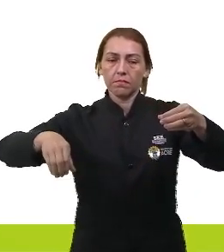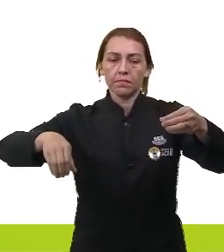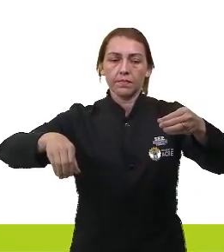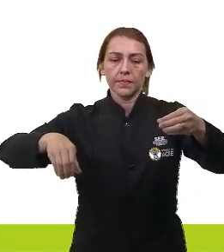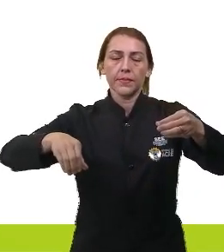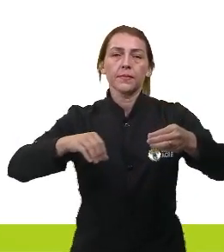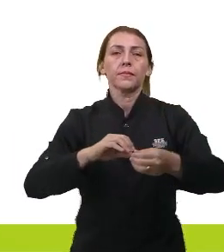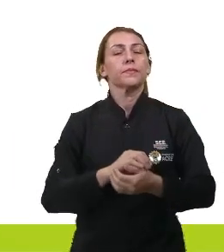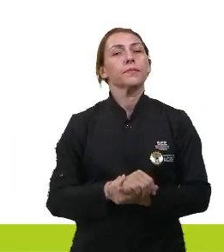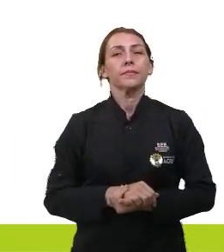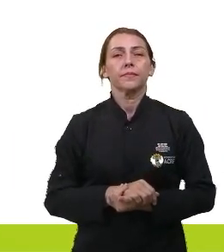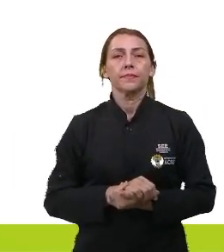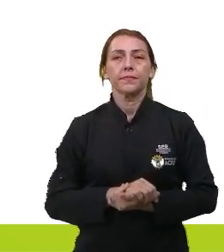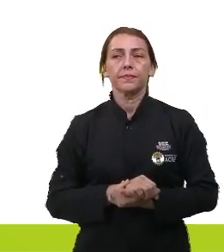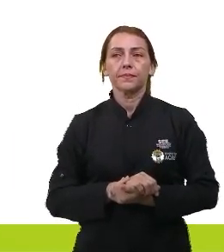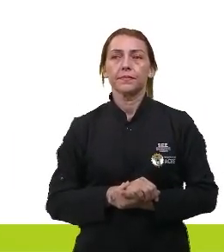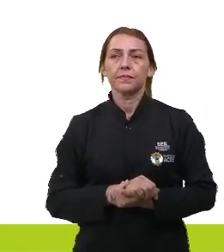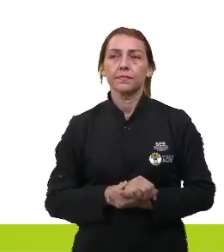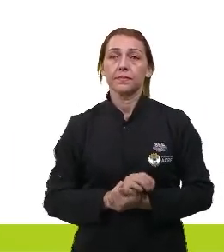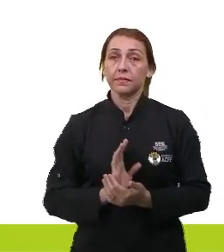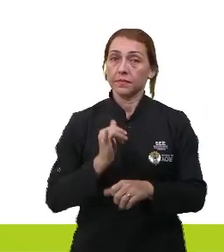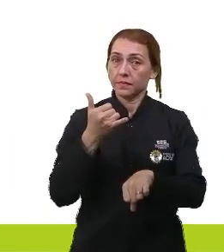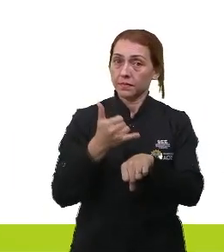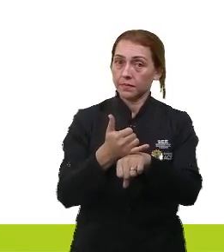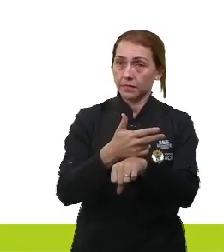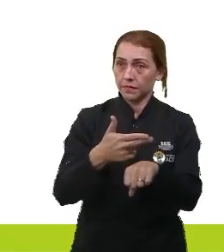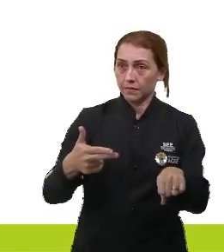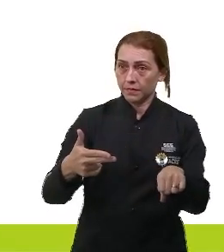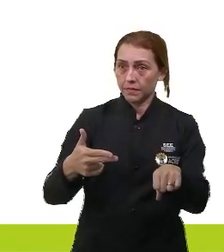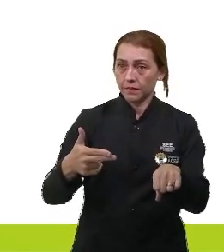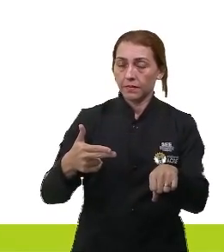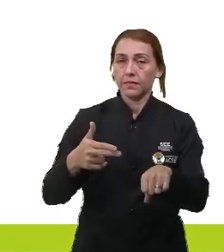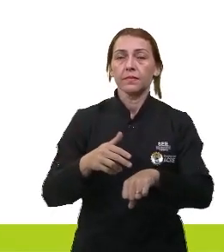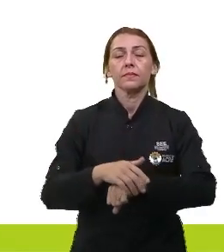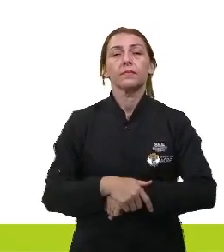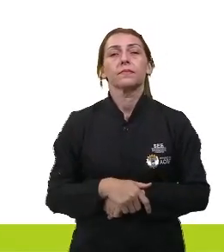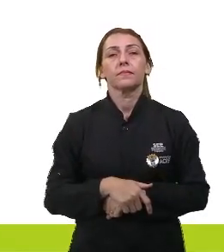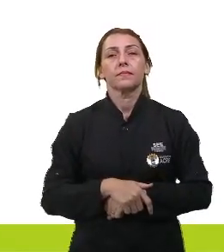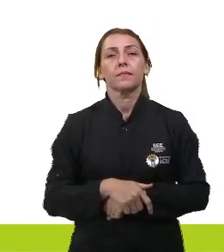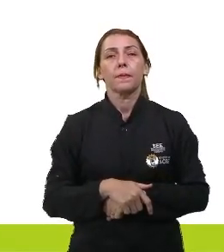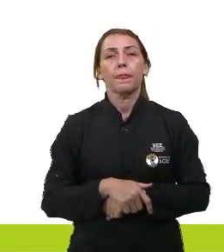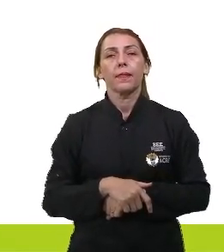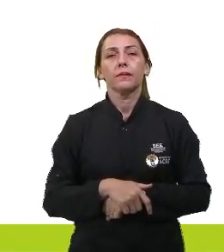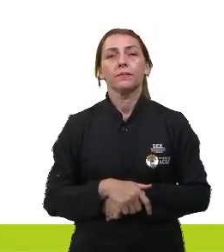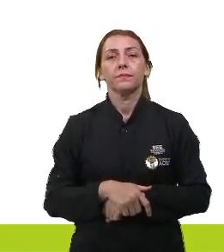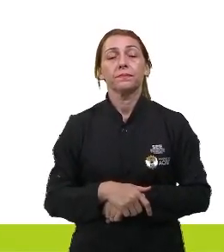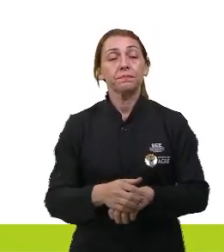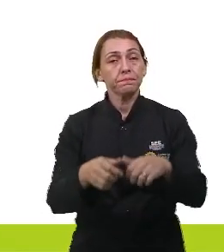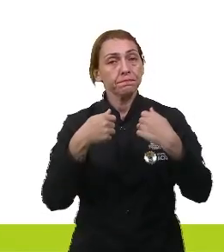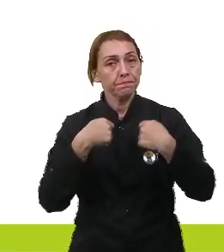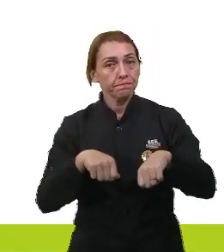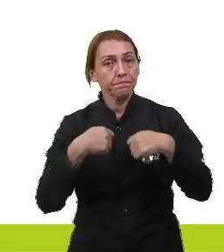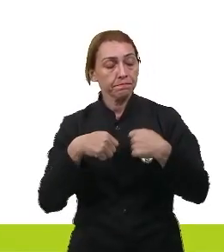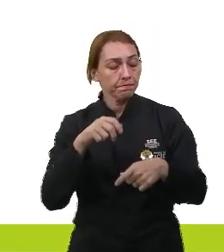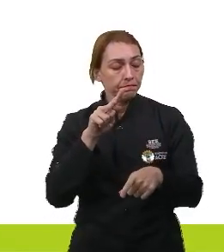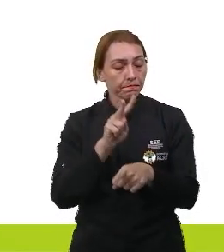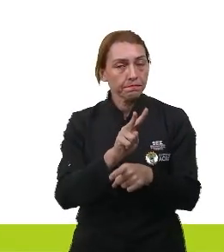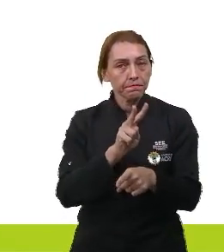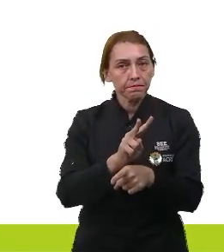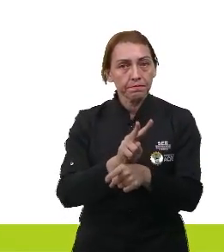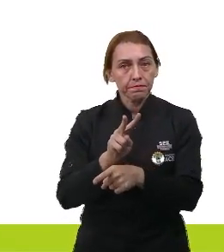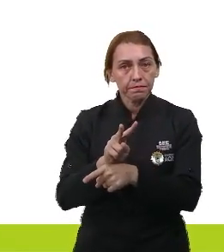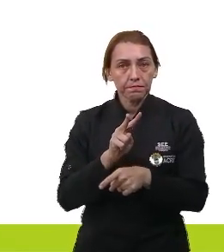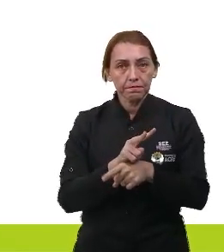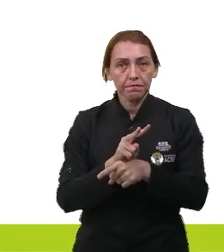essa tubulação ela é de ferro né? tenho uma tubulação que é de ferro e eu preciso proteger